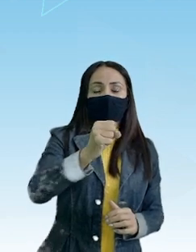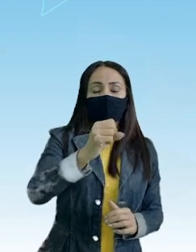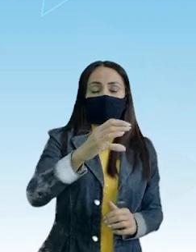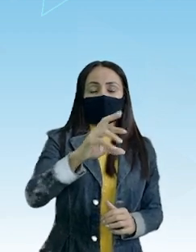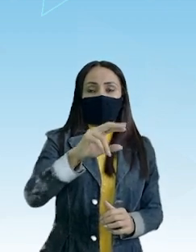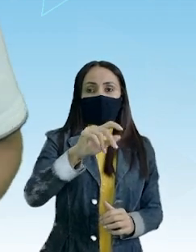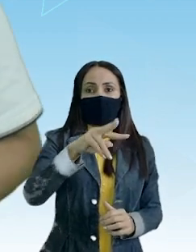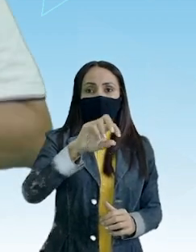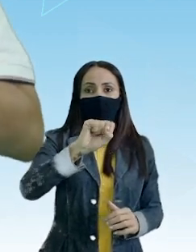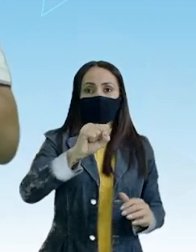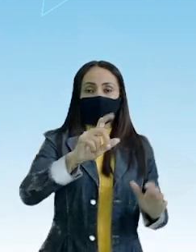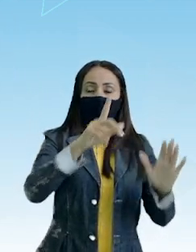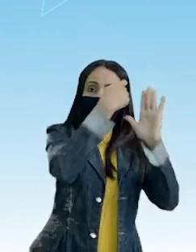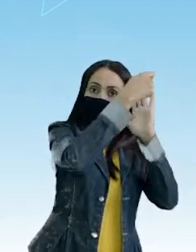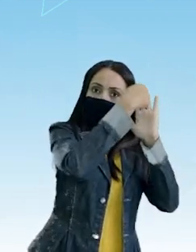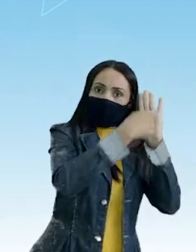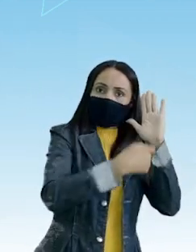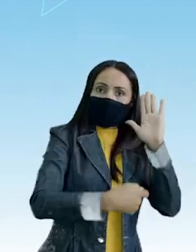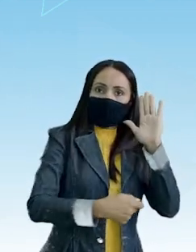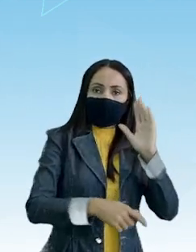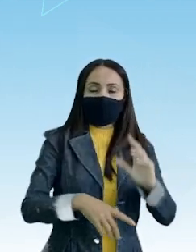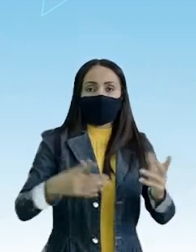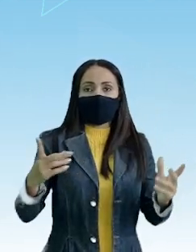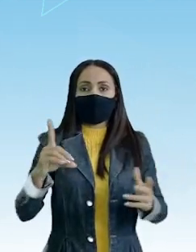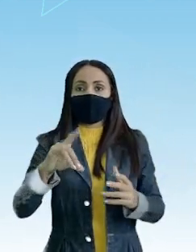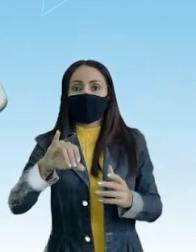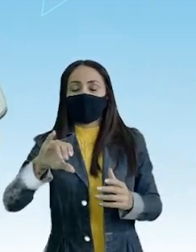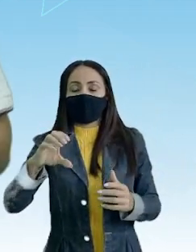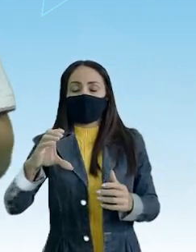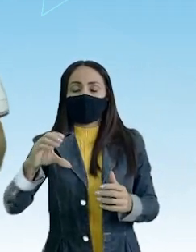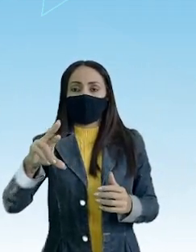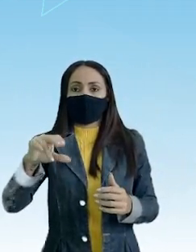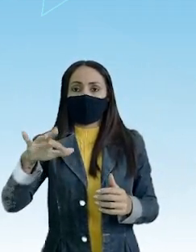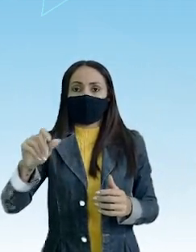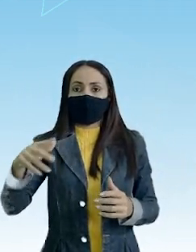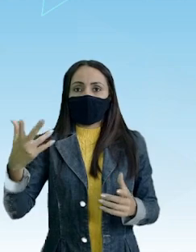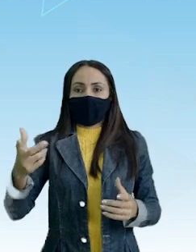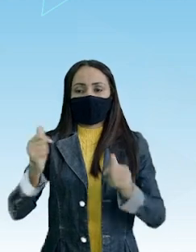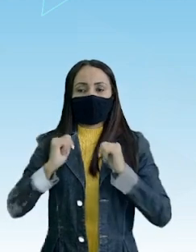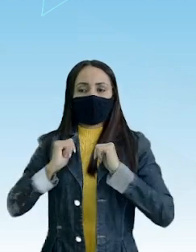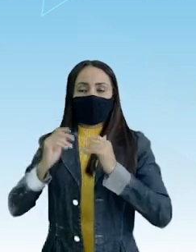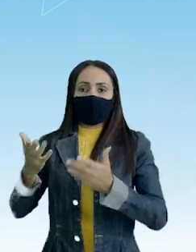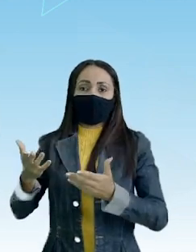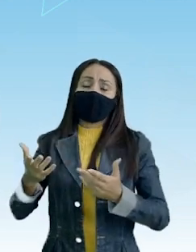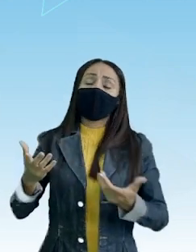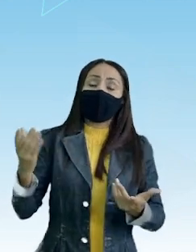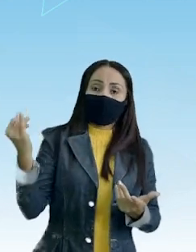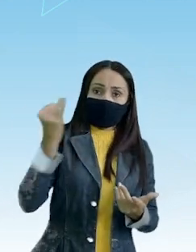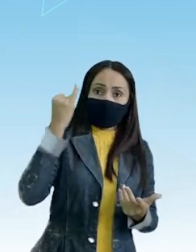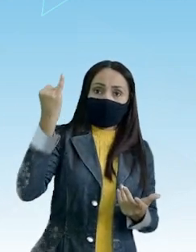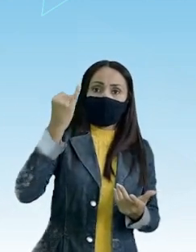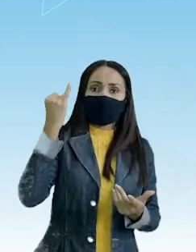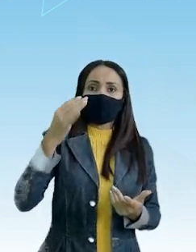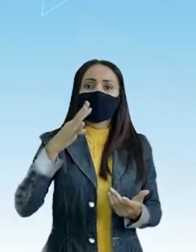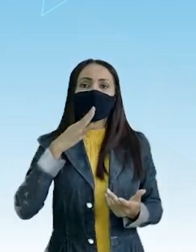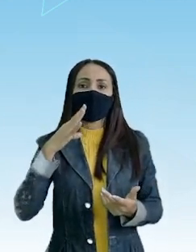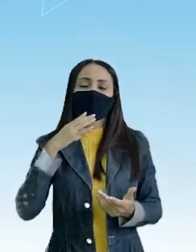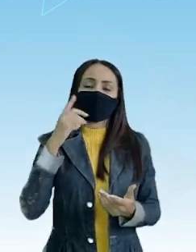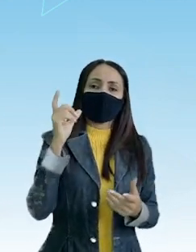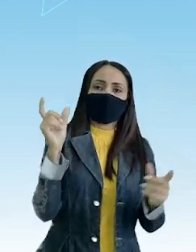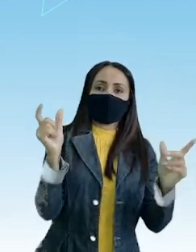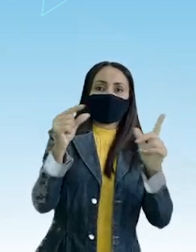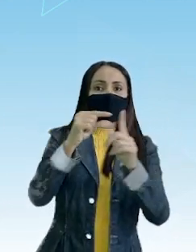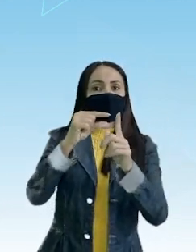Descrição Ser discreto Certo Então é importante Salientar Isso É importante Conhecer as palavras